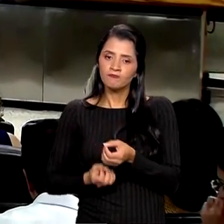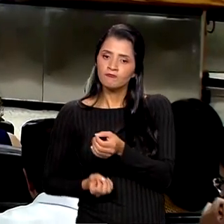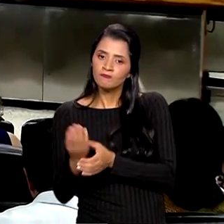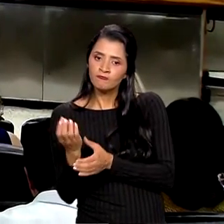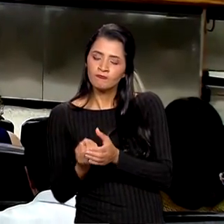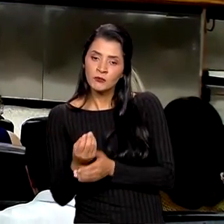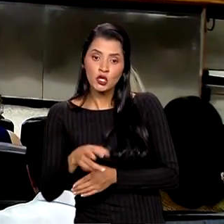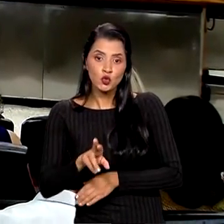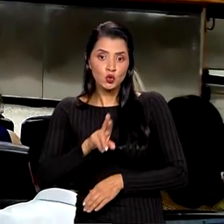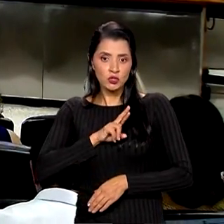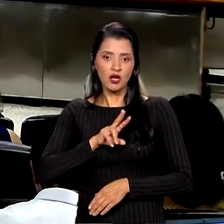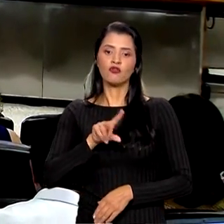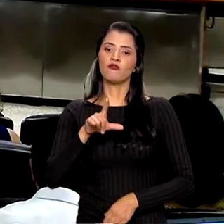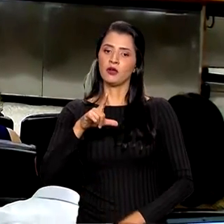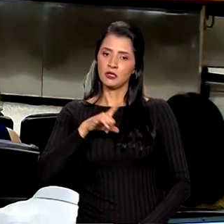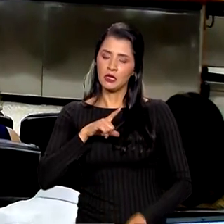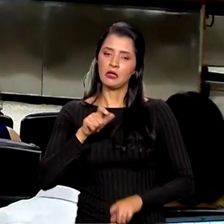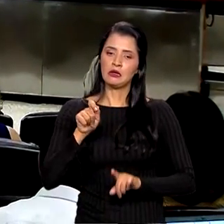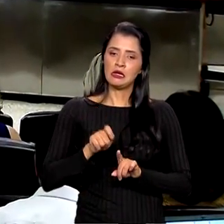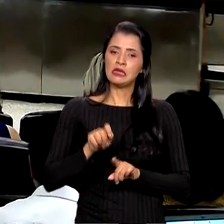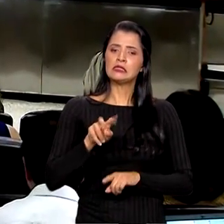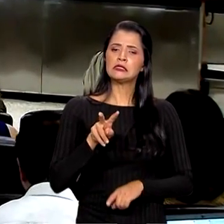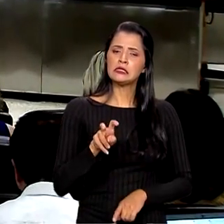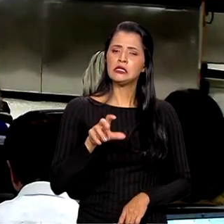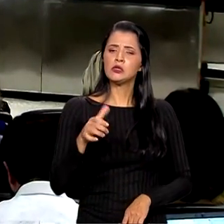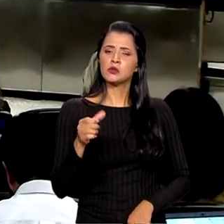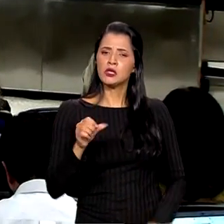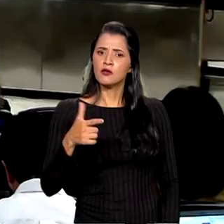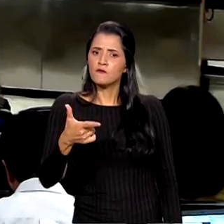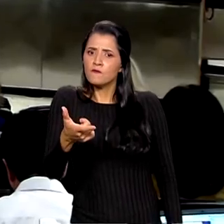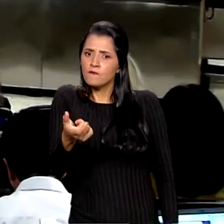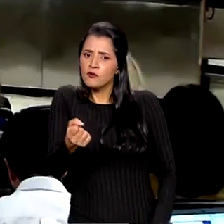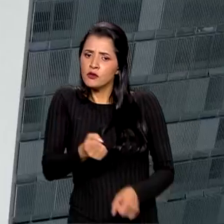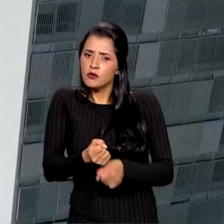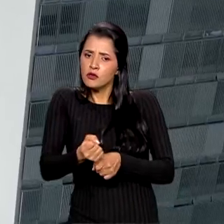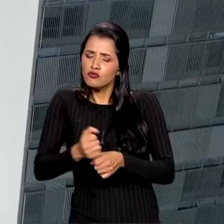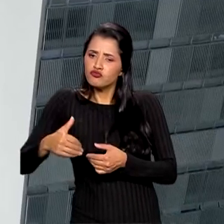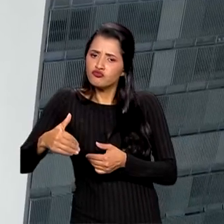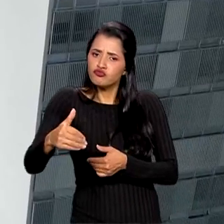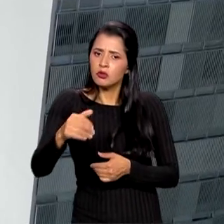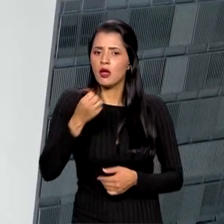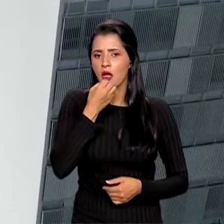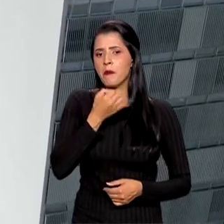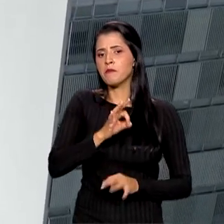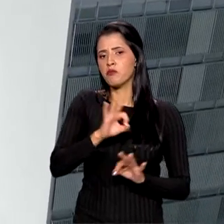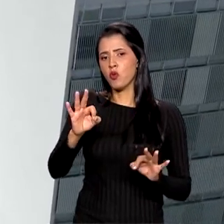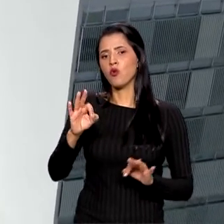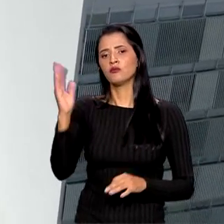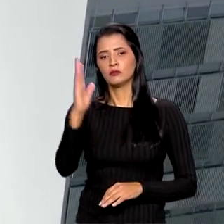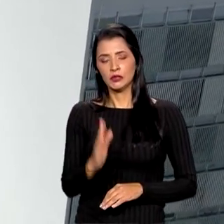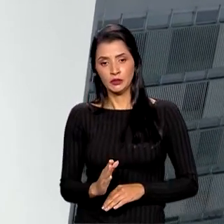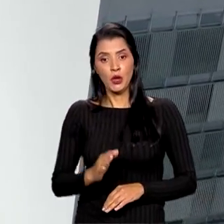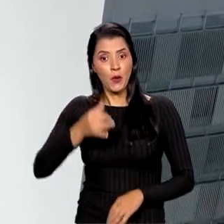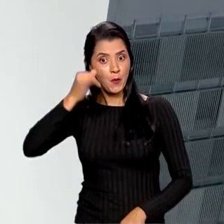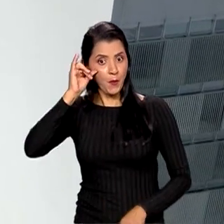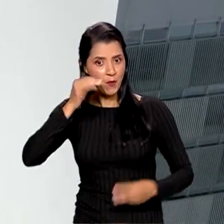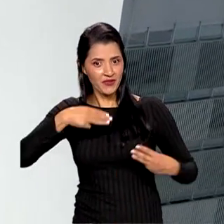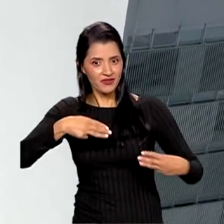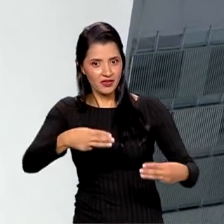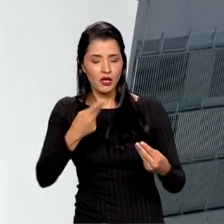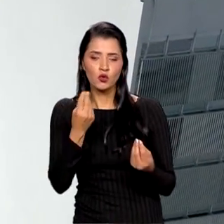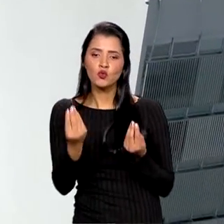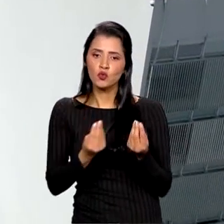resultados daqui a 5, 10, 15, 20 anos. Isso é muito bom para o país. De acordo com o Ministério da Fazenda, as medidas